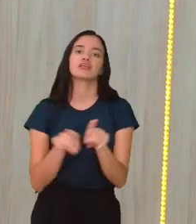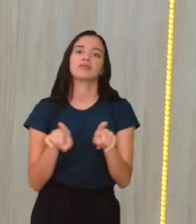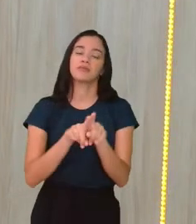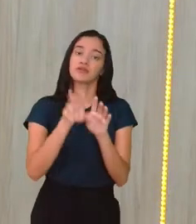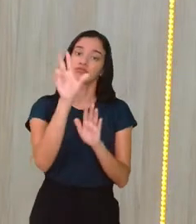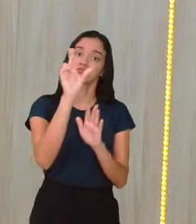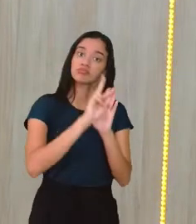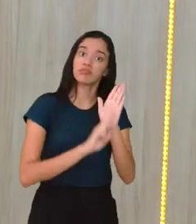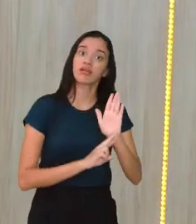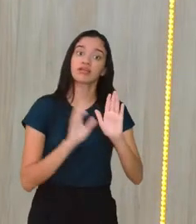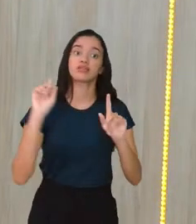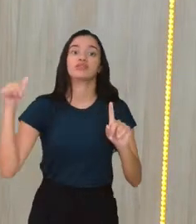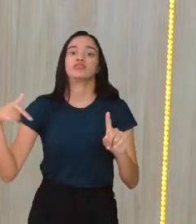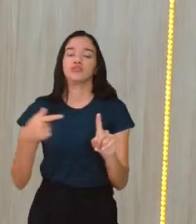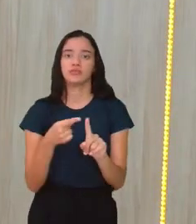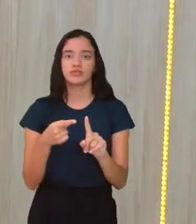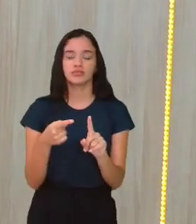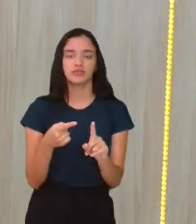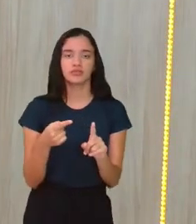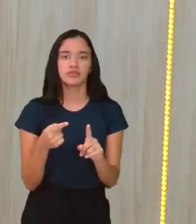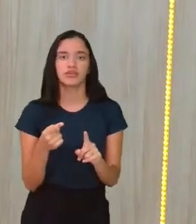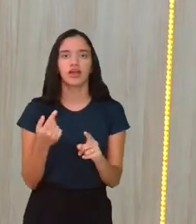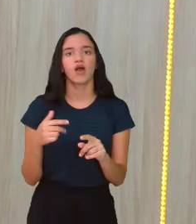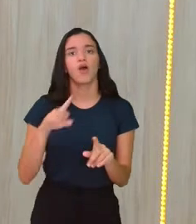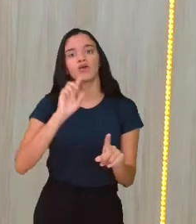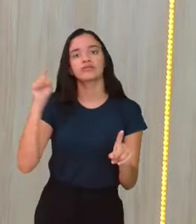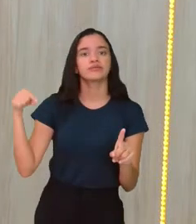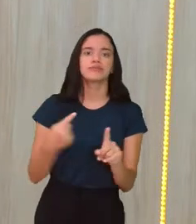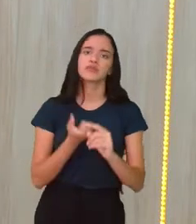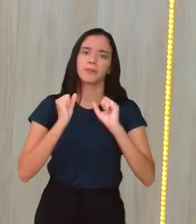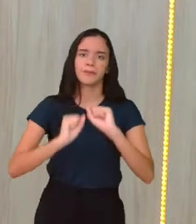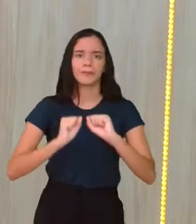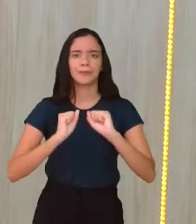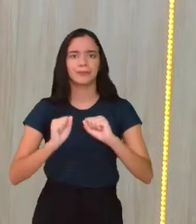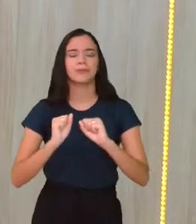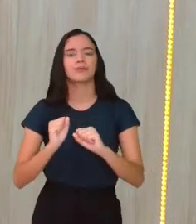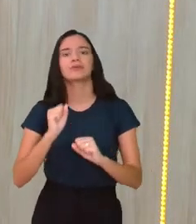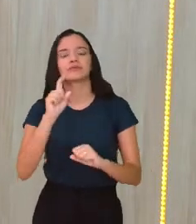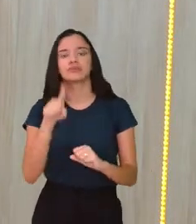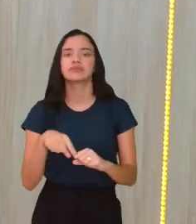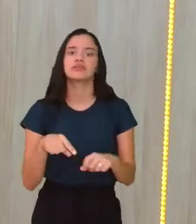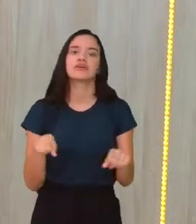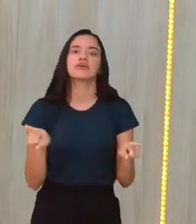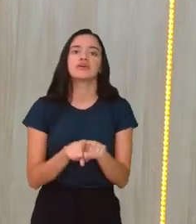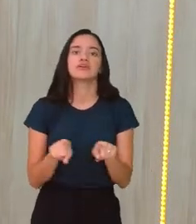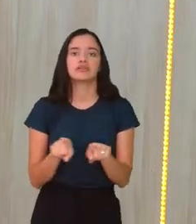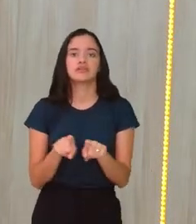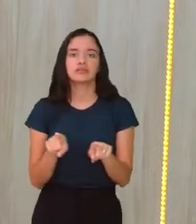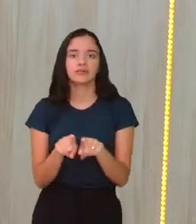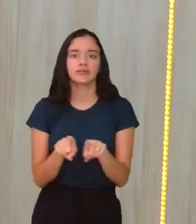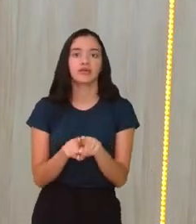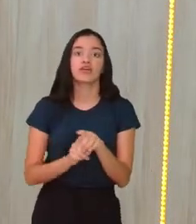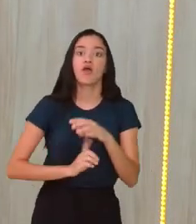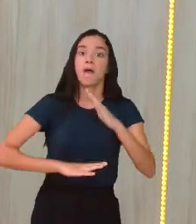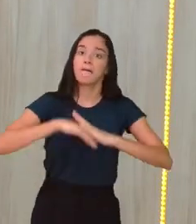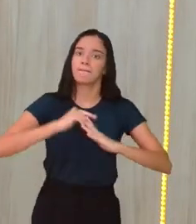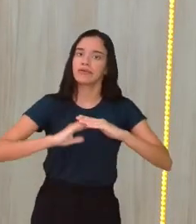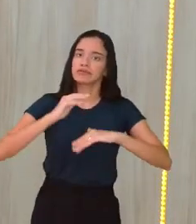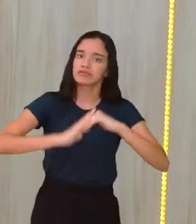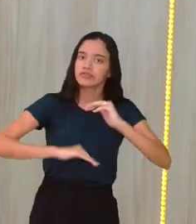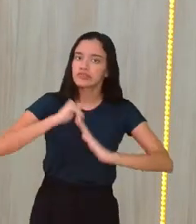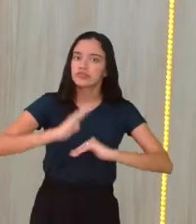regras e objetivos? Os objetivos, eles podem ser tanto para a parte profissional